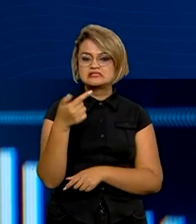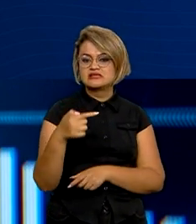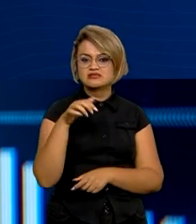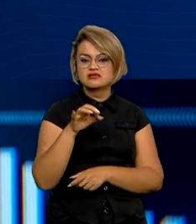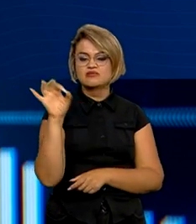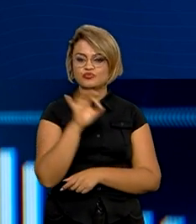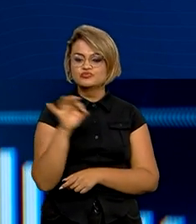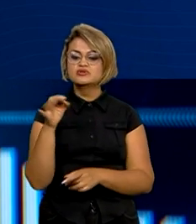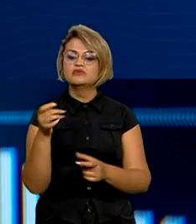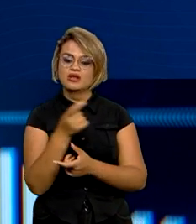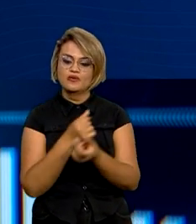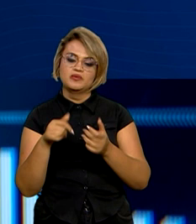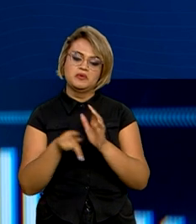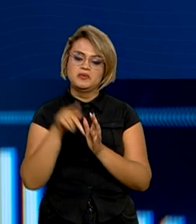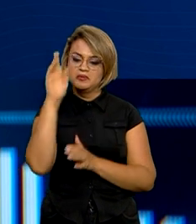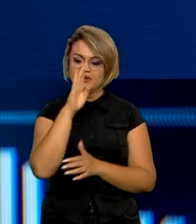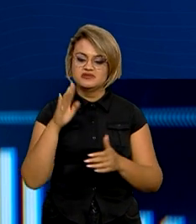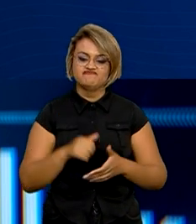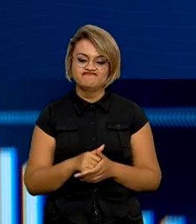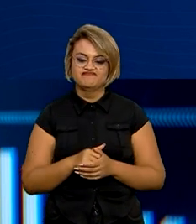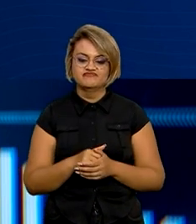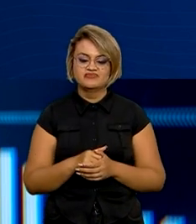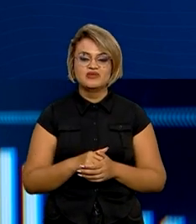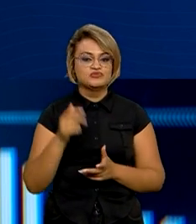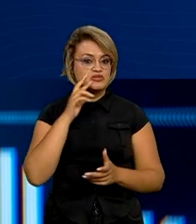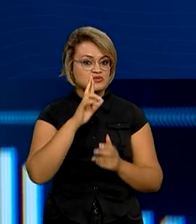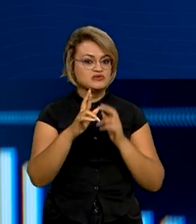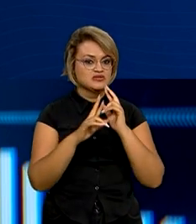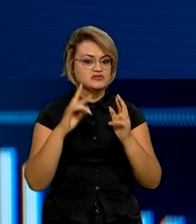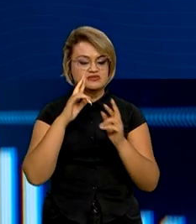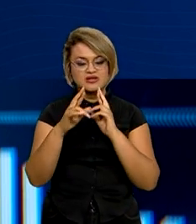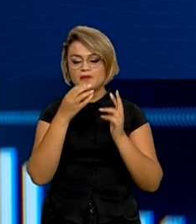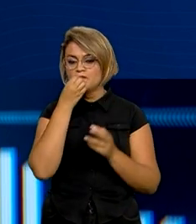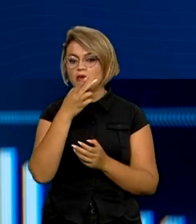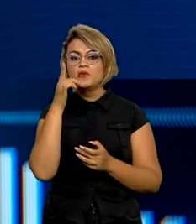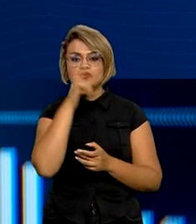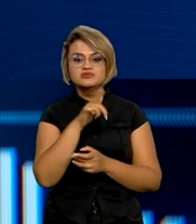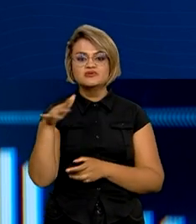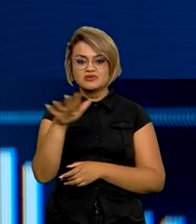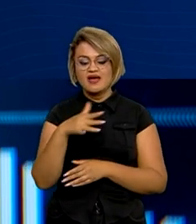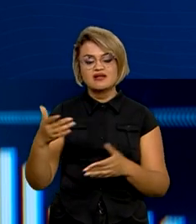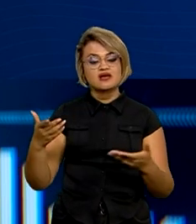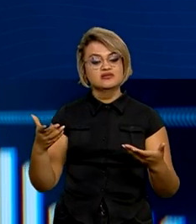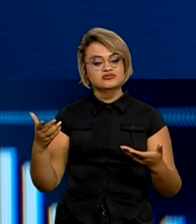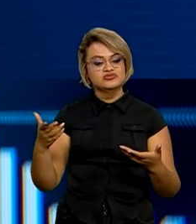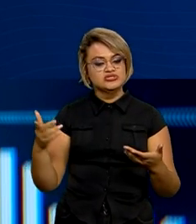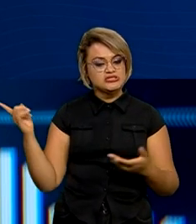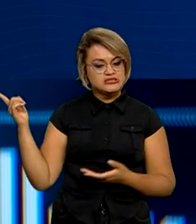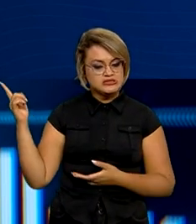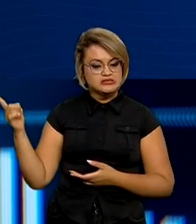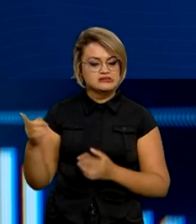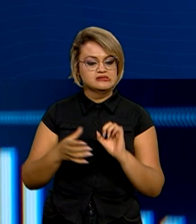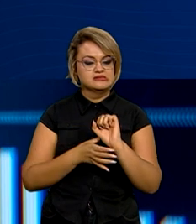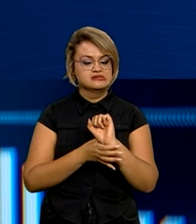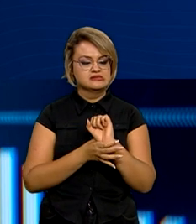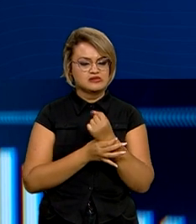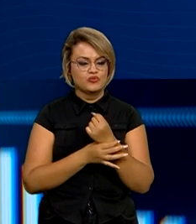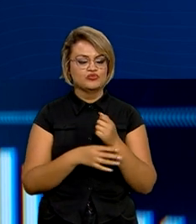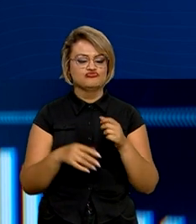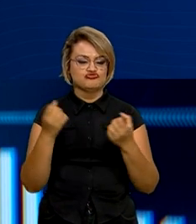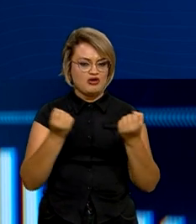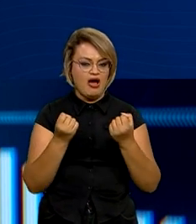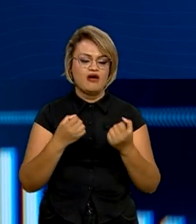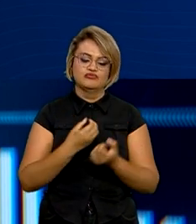% da economia do país. Os melhores resultados foram registrados nos serviços financeiros, como seguros de vida e de